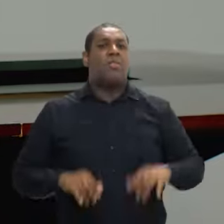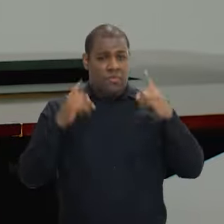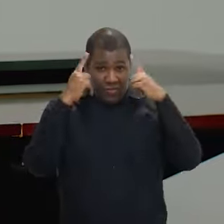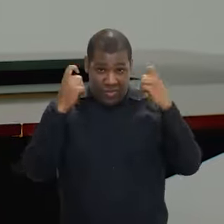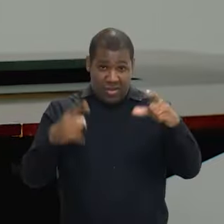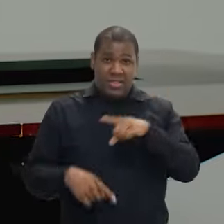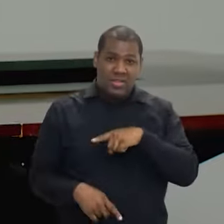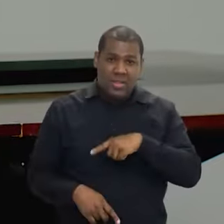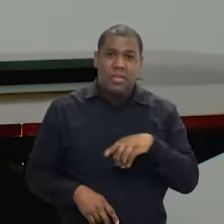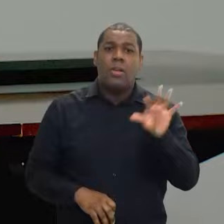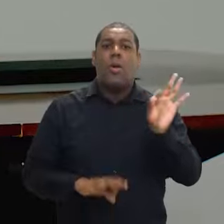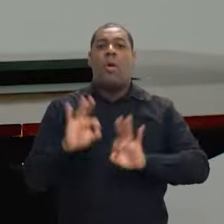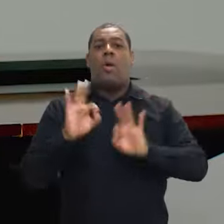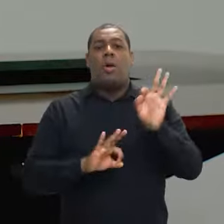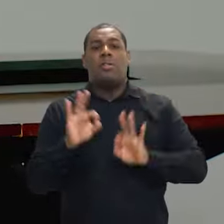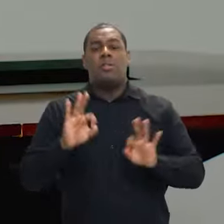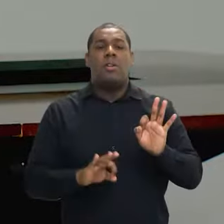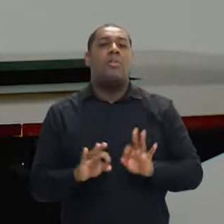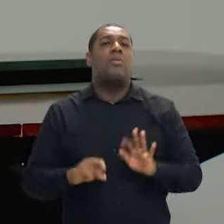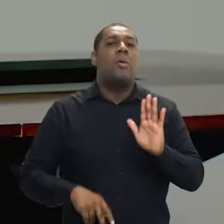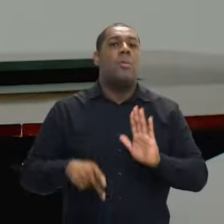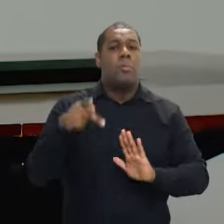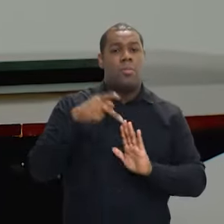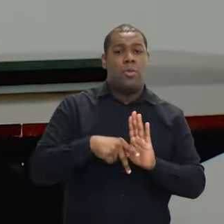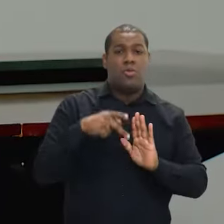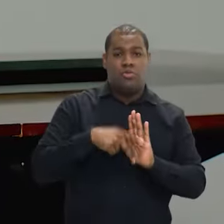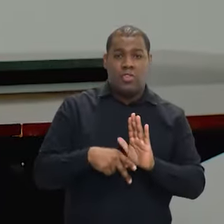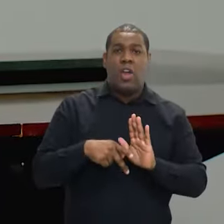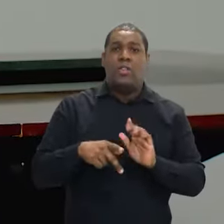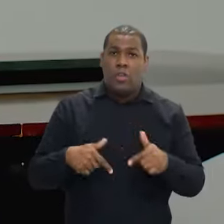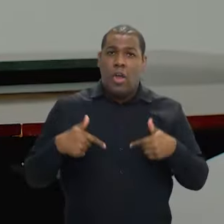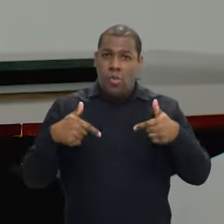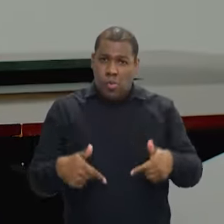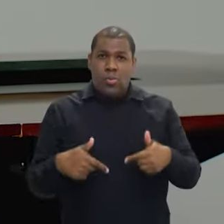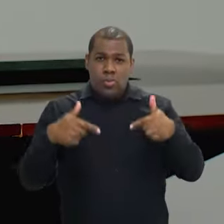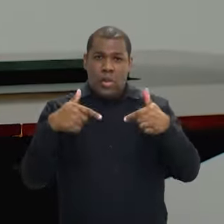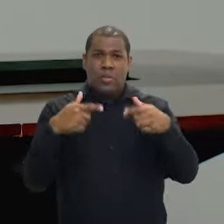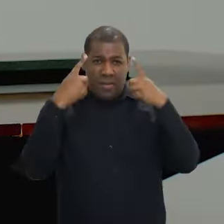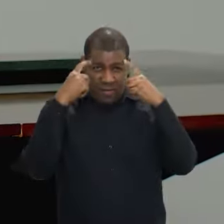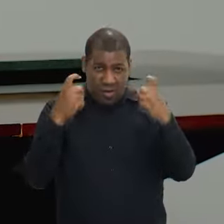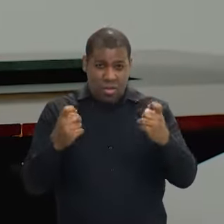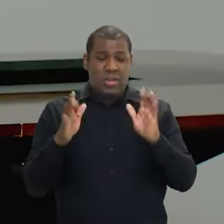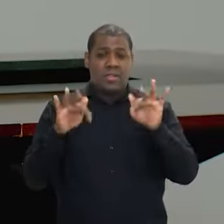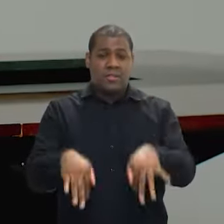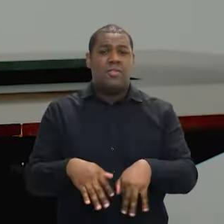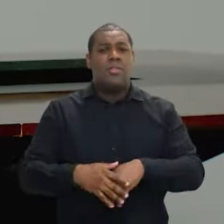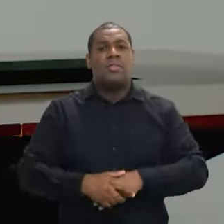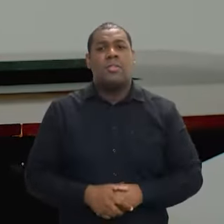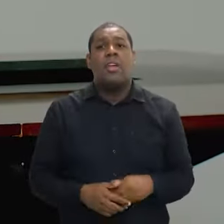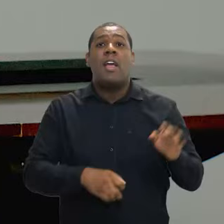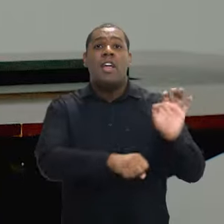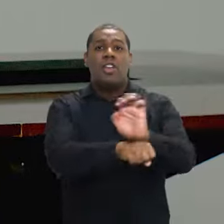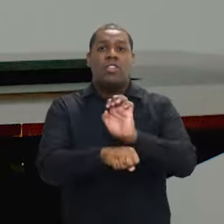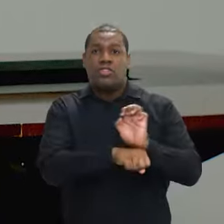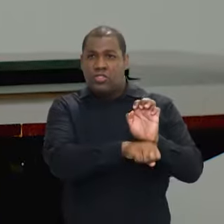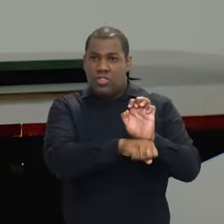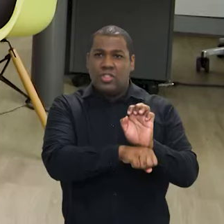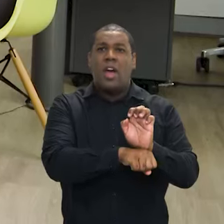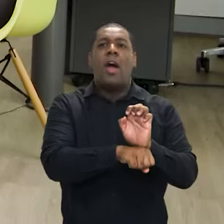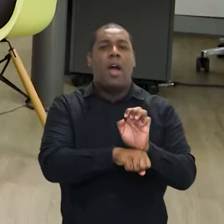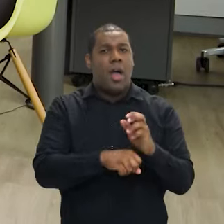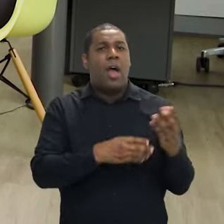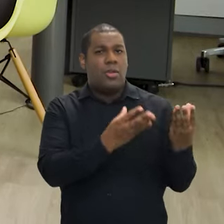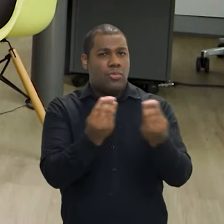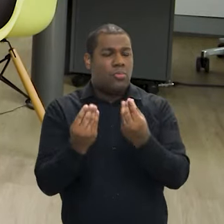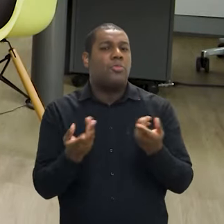desenhamos um protocolo de enfrentamento à violência institucional, que também está sendo objeto de adesão por vários estados e